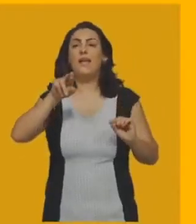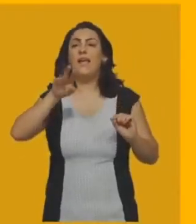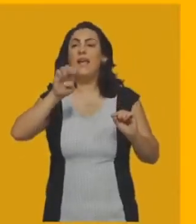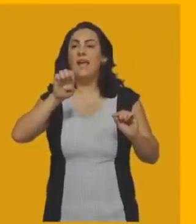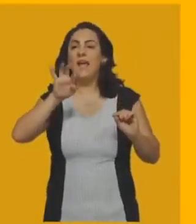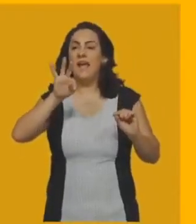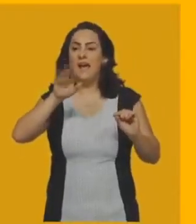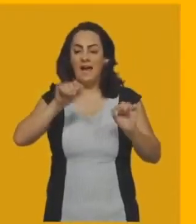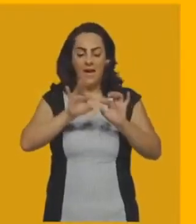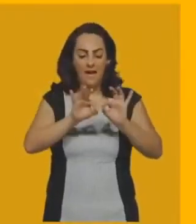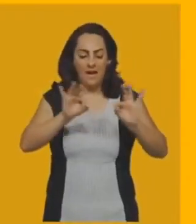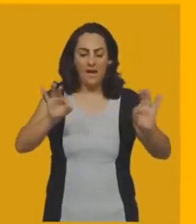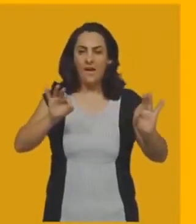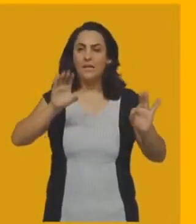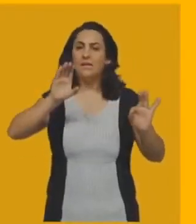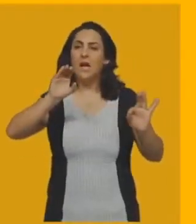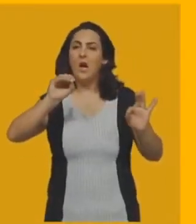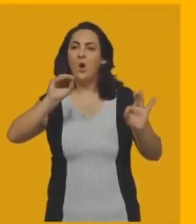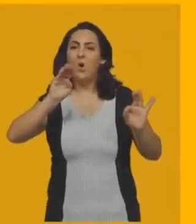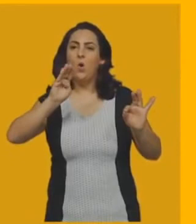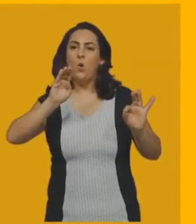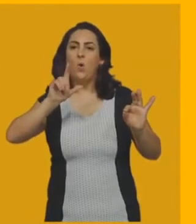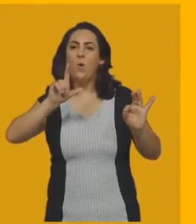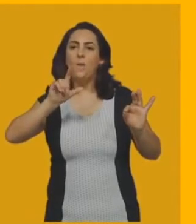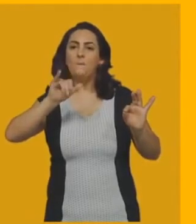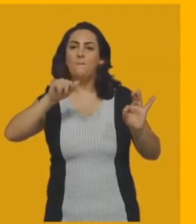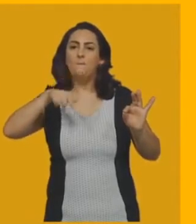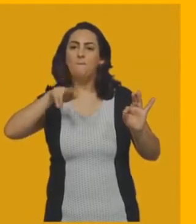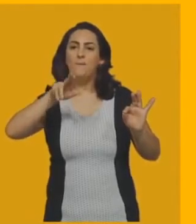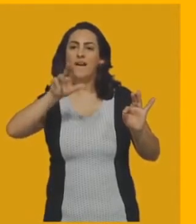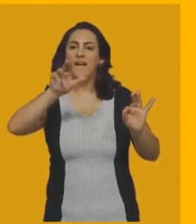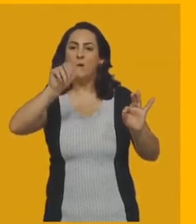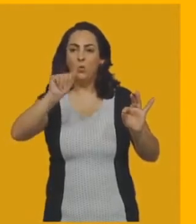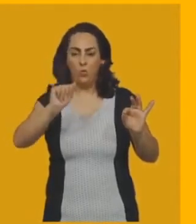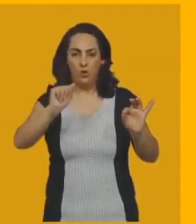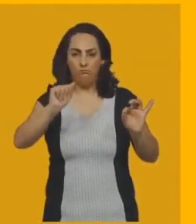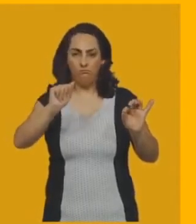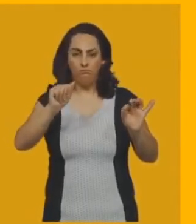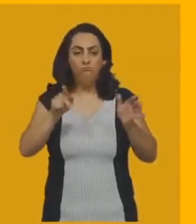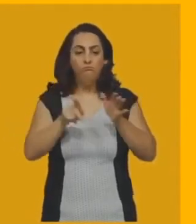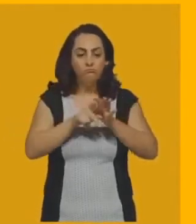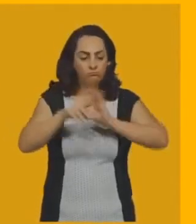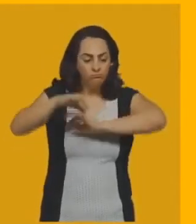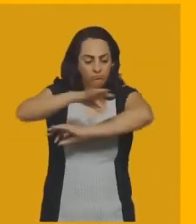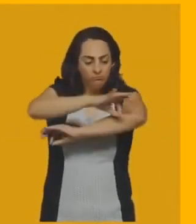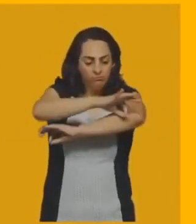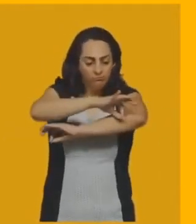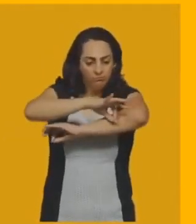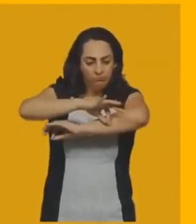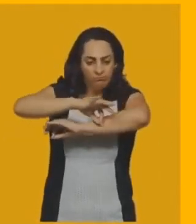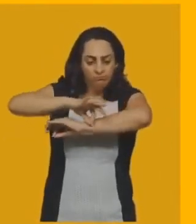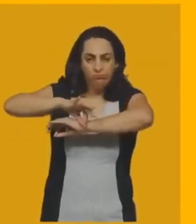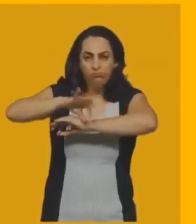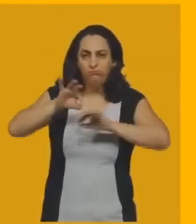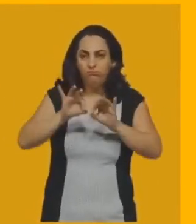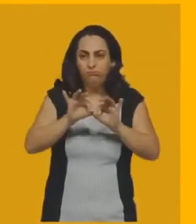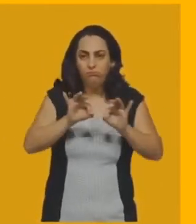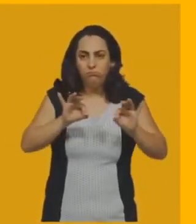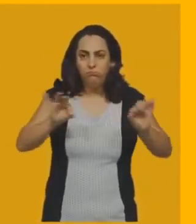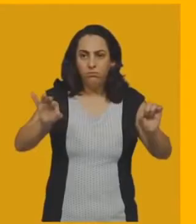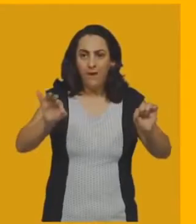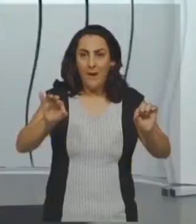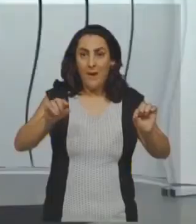matemática, gente vê também esse termo, né, retas oblíquas. O que que são retas oblíquas?